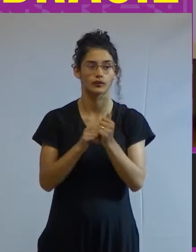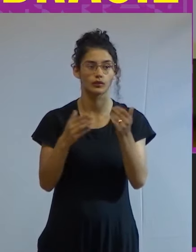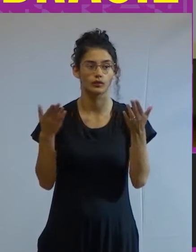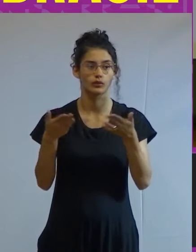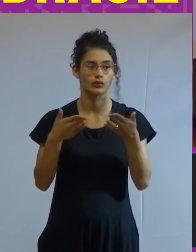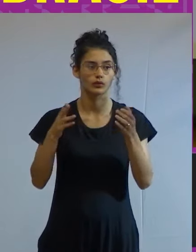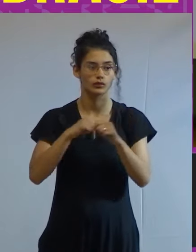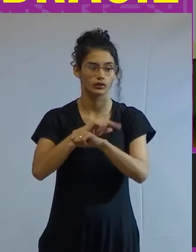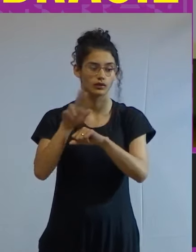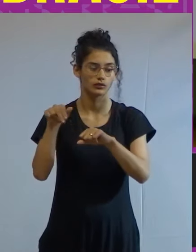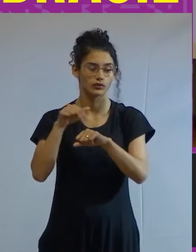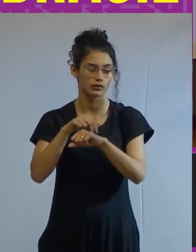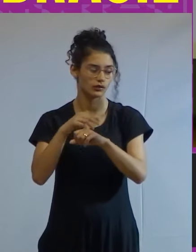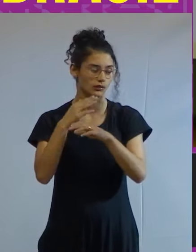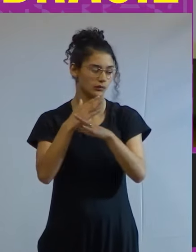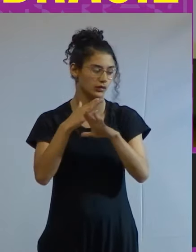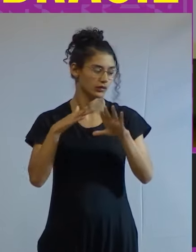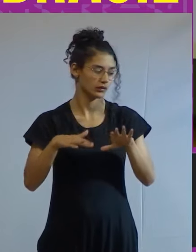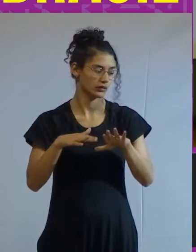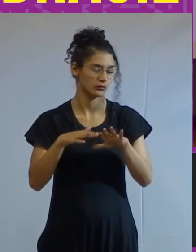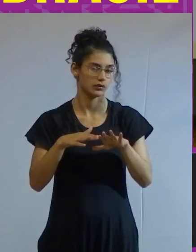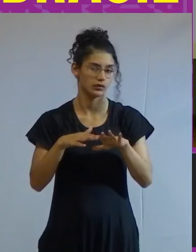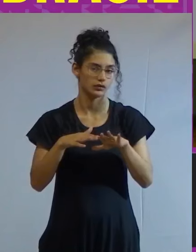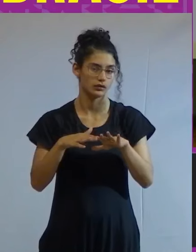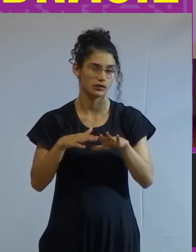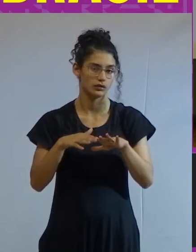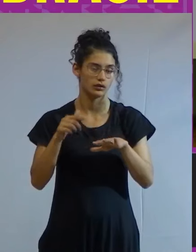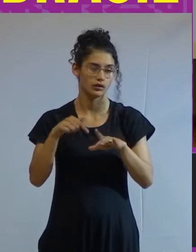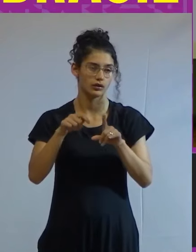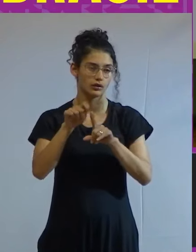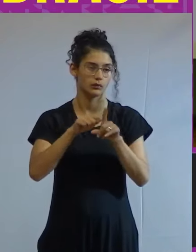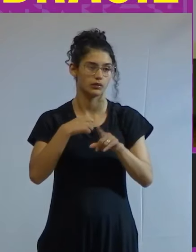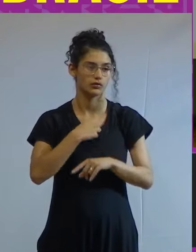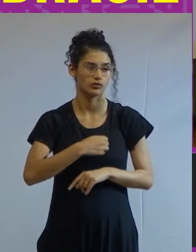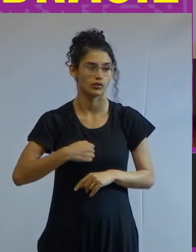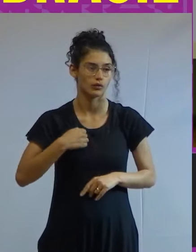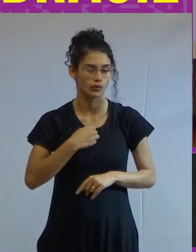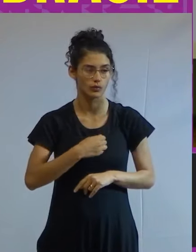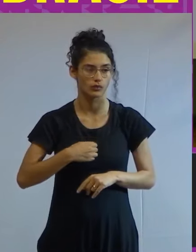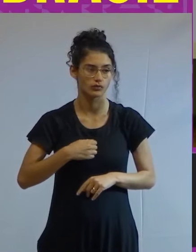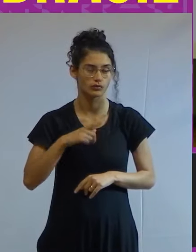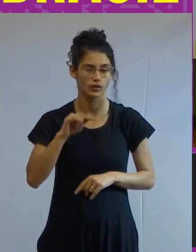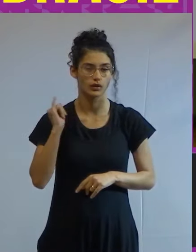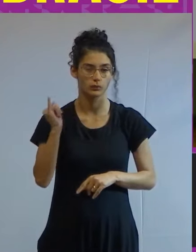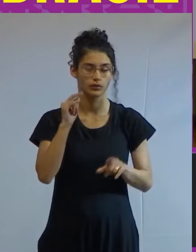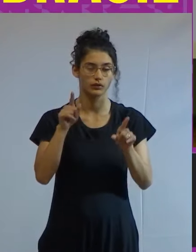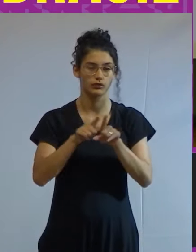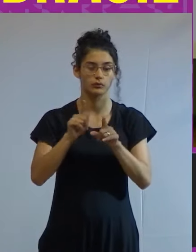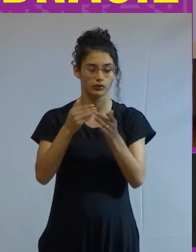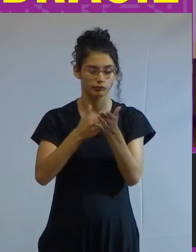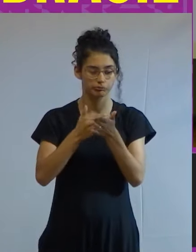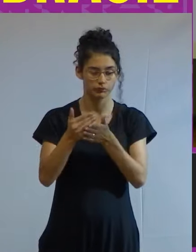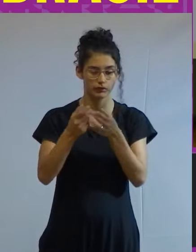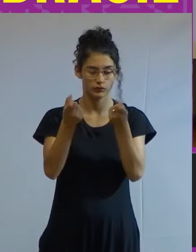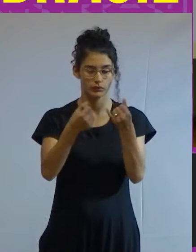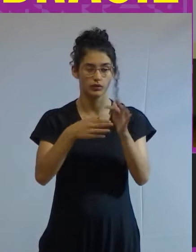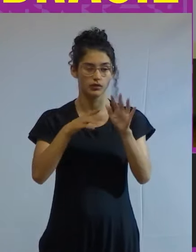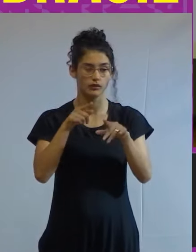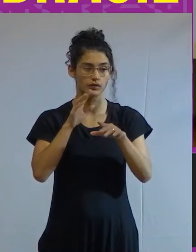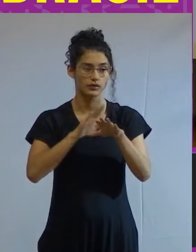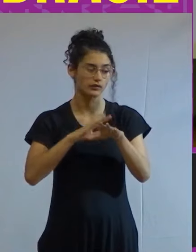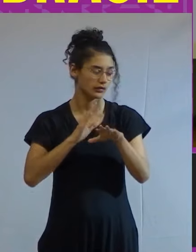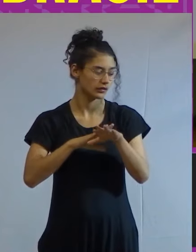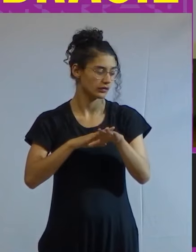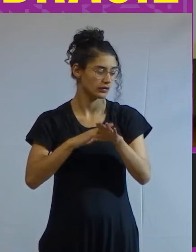nacional pelo combate às desigualdades em agosto se eu não me engano muito importante que é uma iniciativa que diz olha se vai fazer